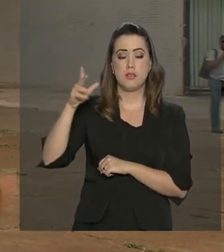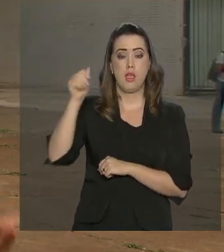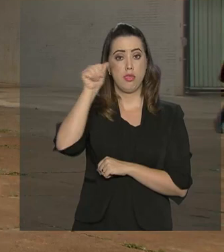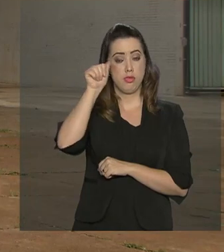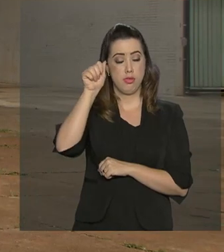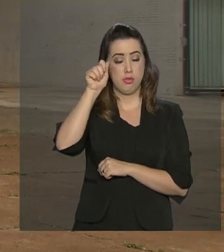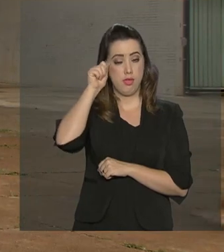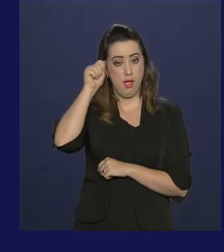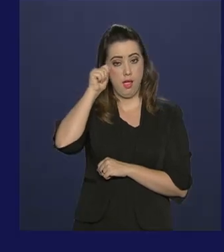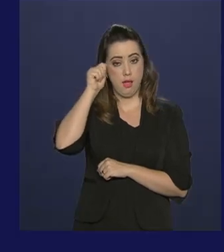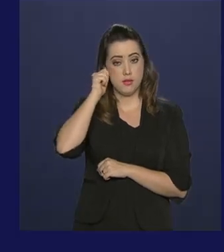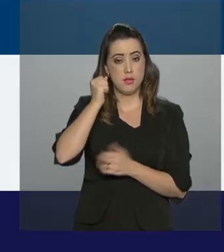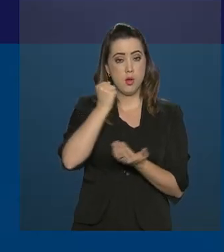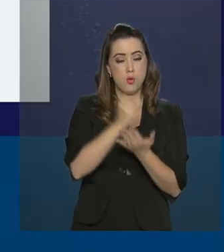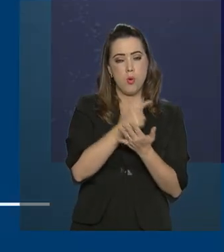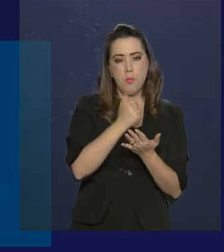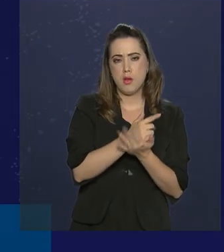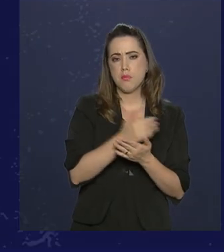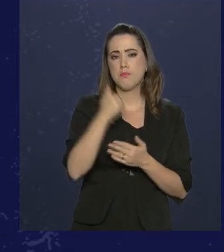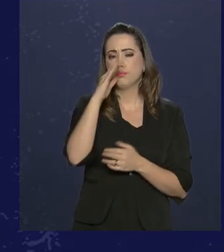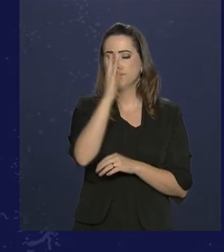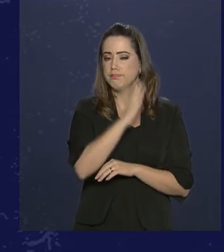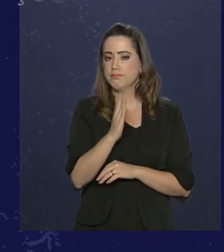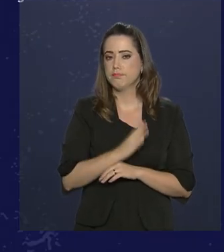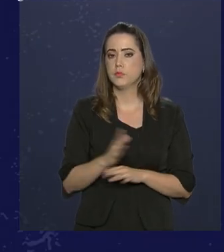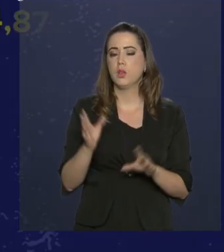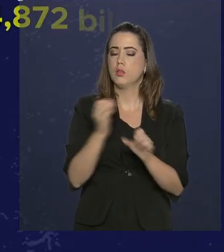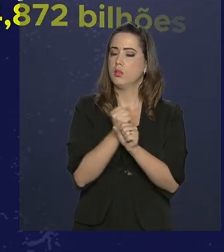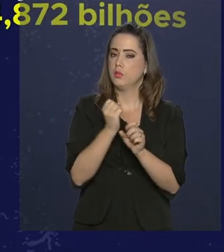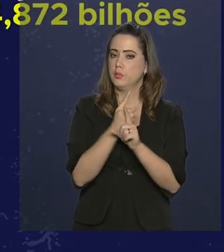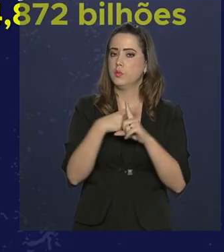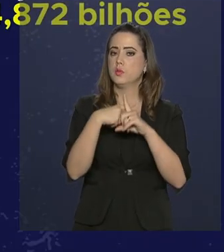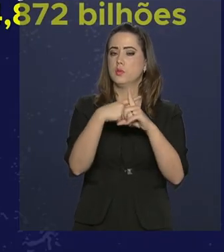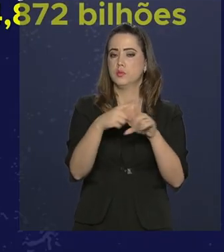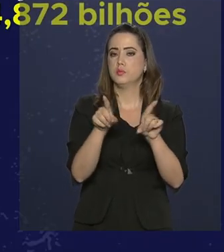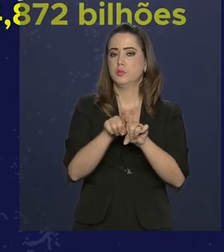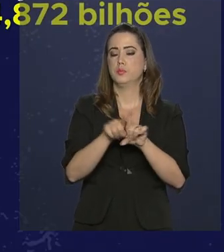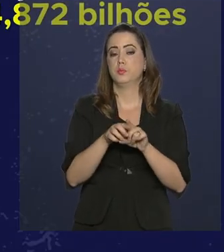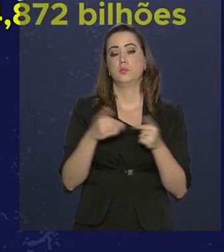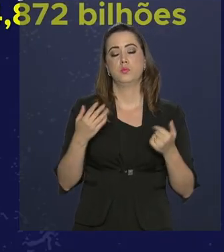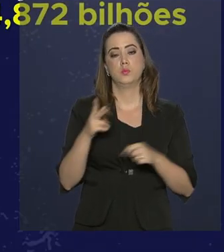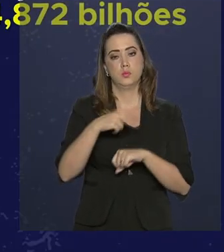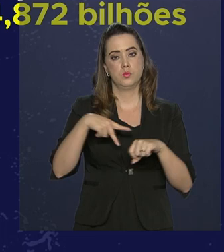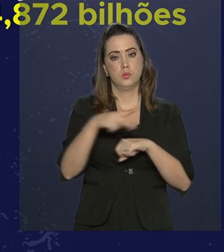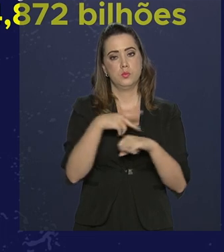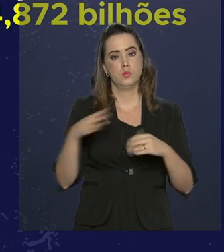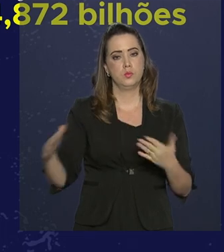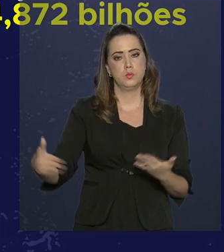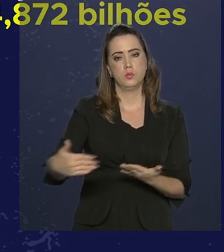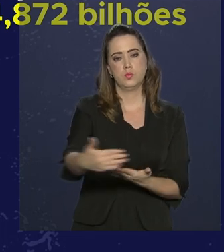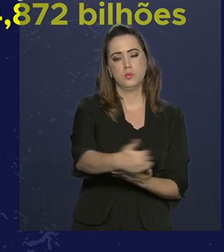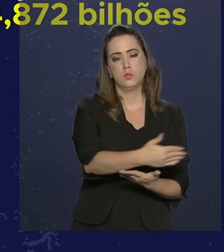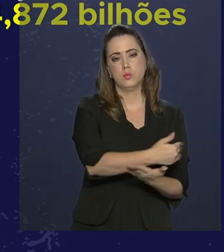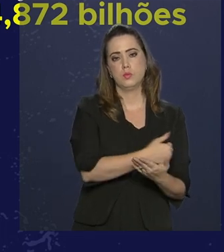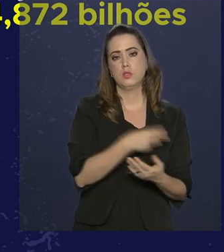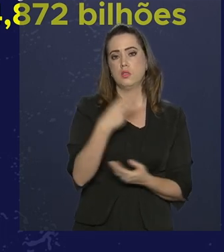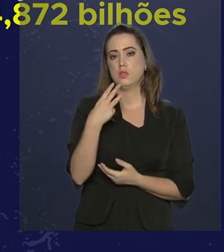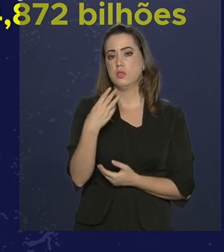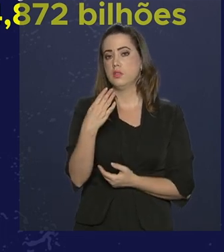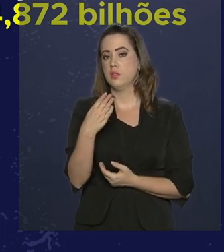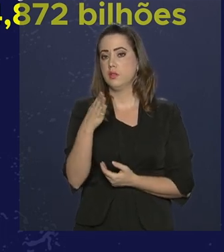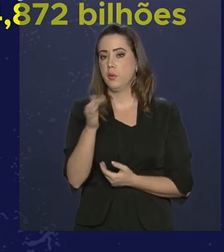a comprar mais do Brasil. No acumulado do ano, o saldo também é positivo. O país arrecadou 34